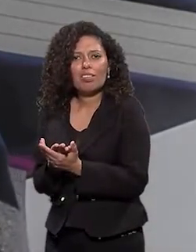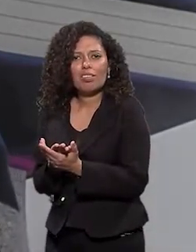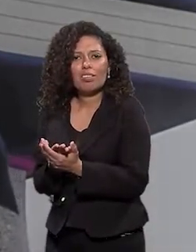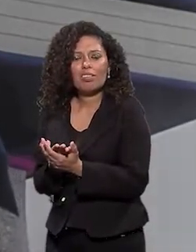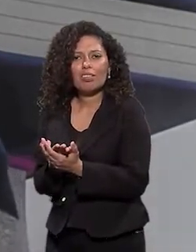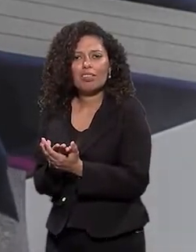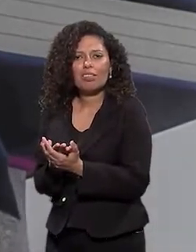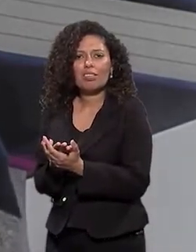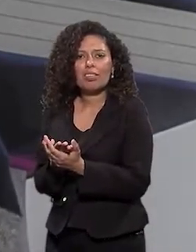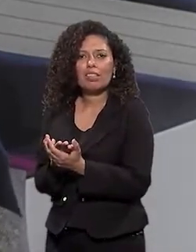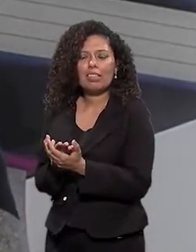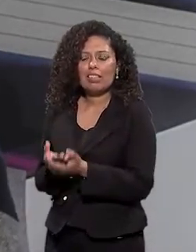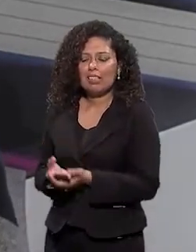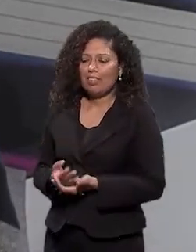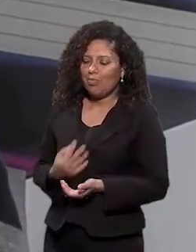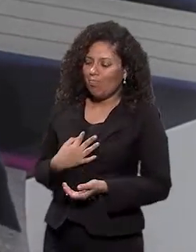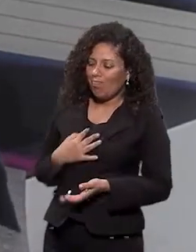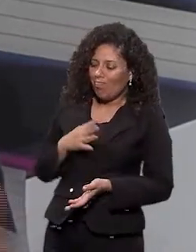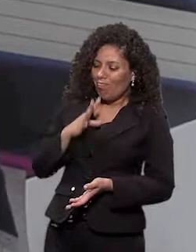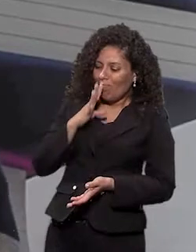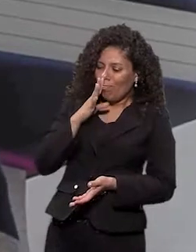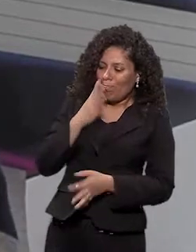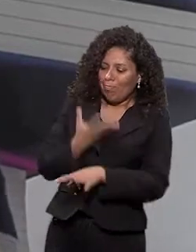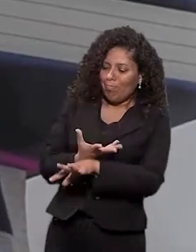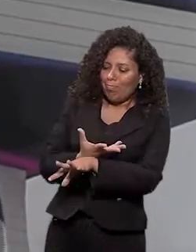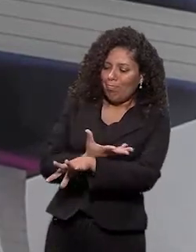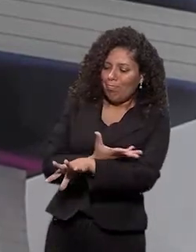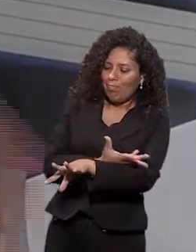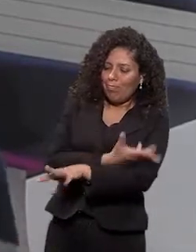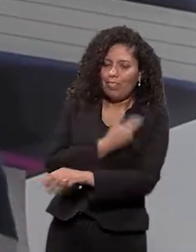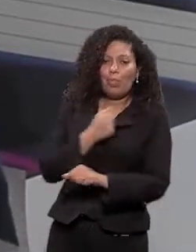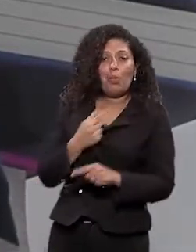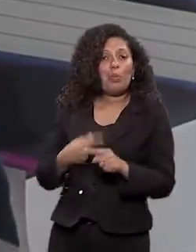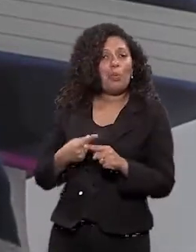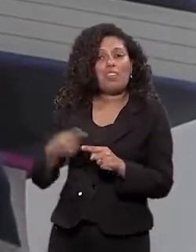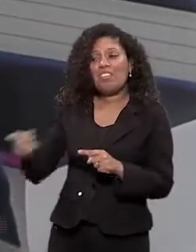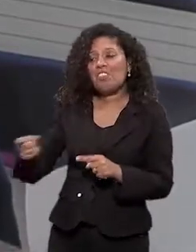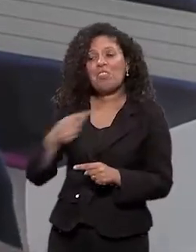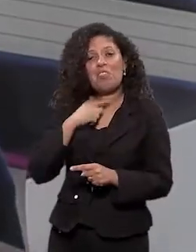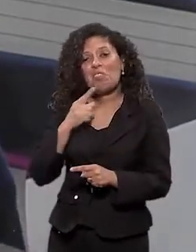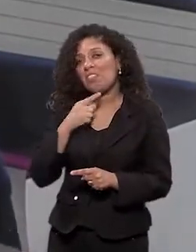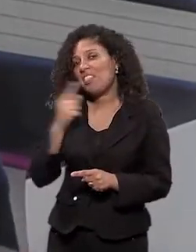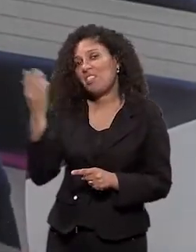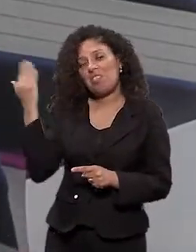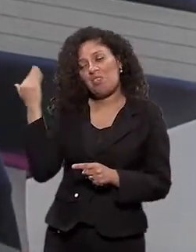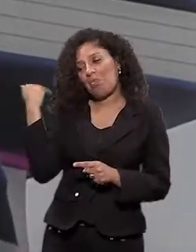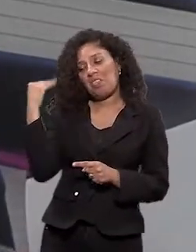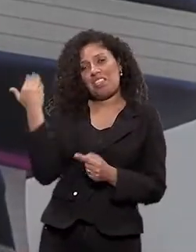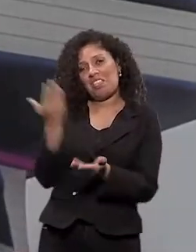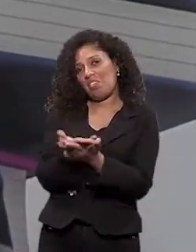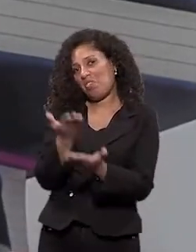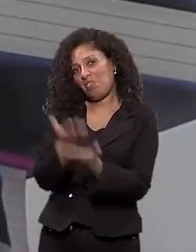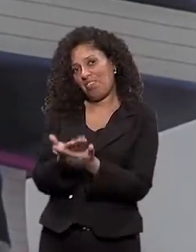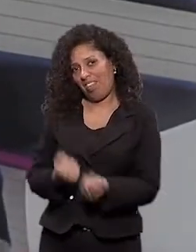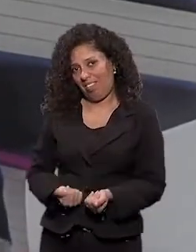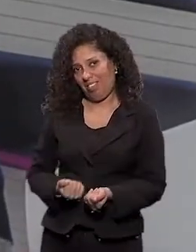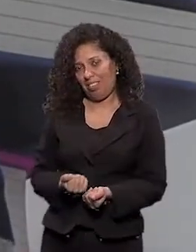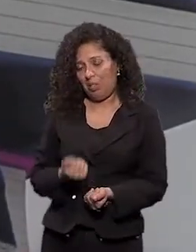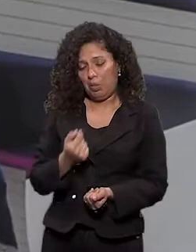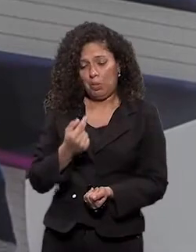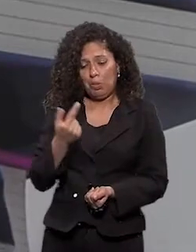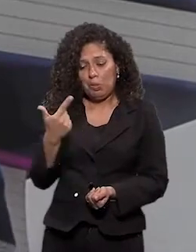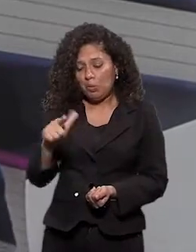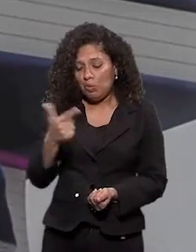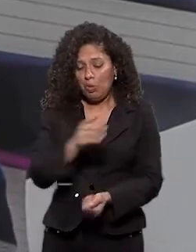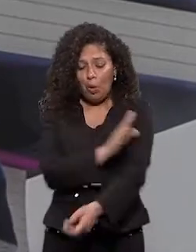marcou de um jeito de... Pra eles que não tiveram oportunidade, não tiveram acesso à educação, não tiveram acesso à cultura, ele